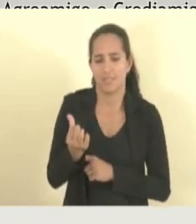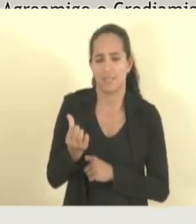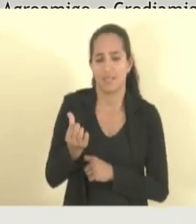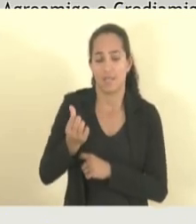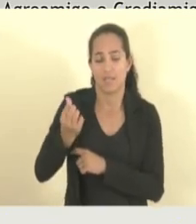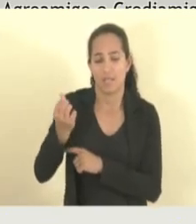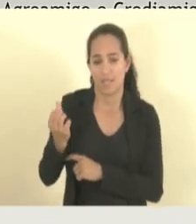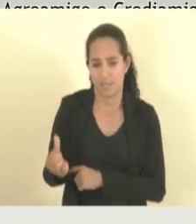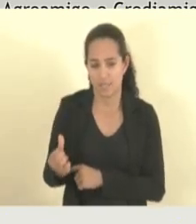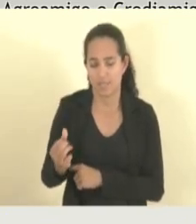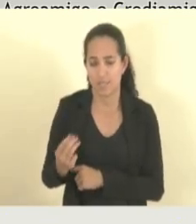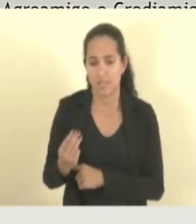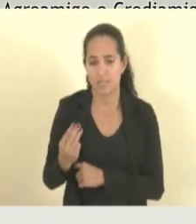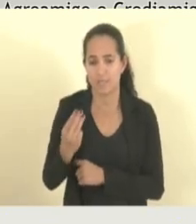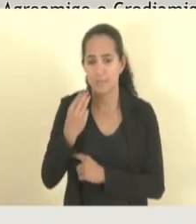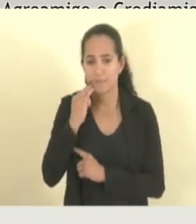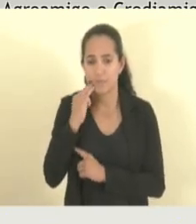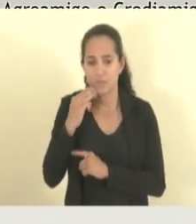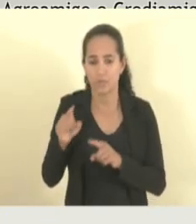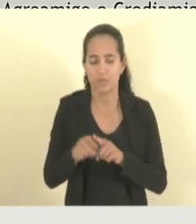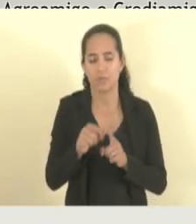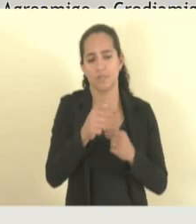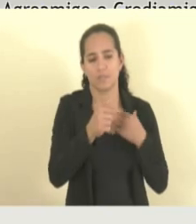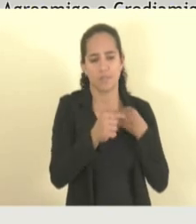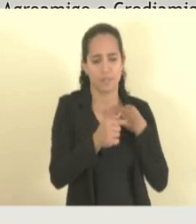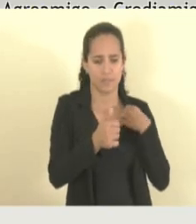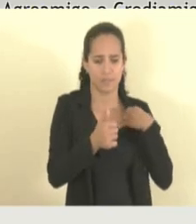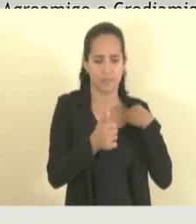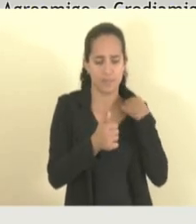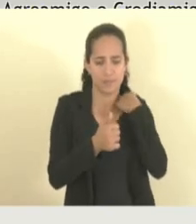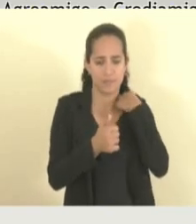na carteira, na empresarial 172 milhões,